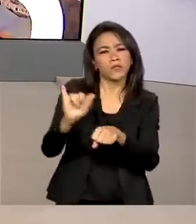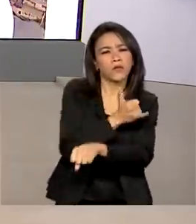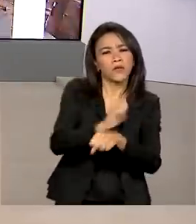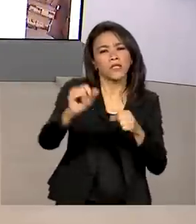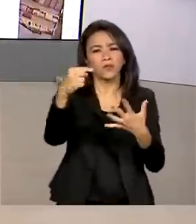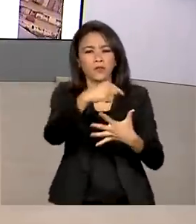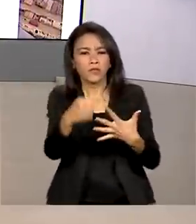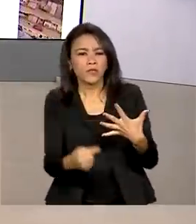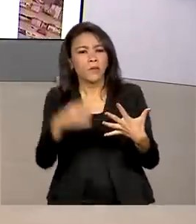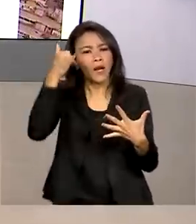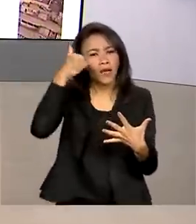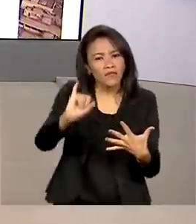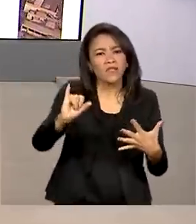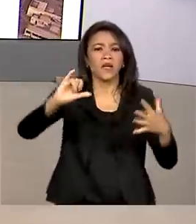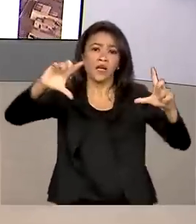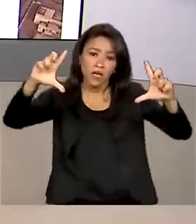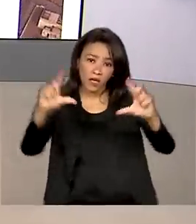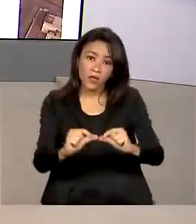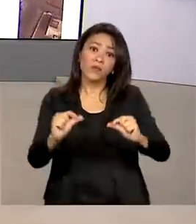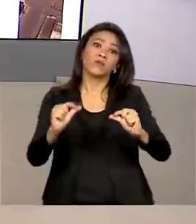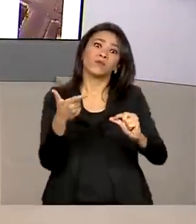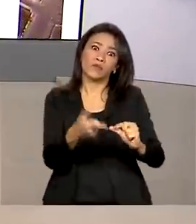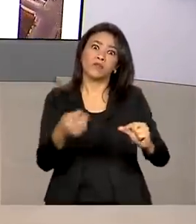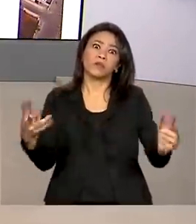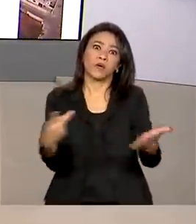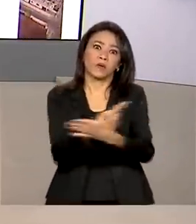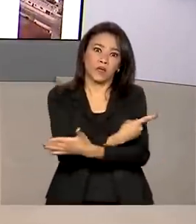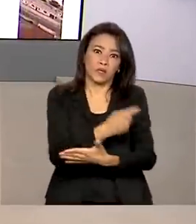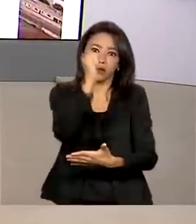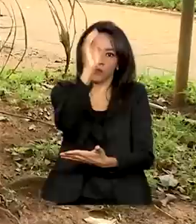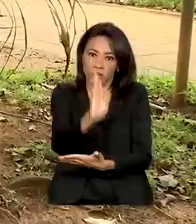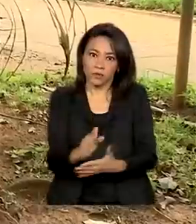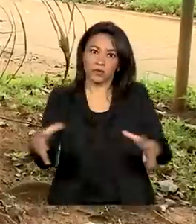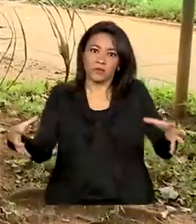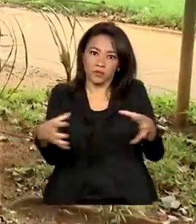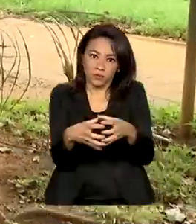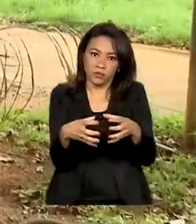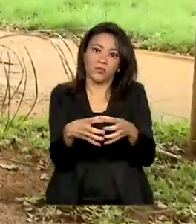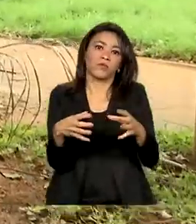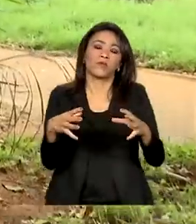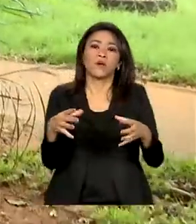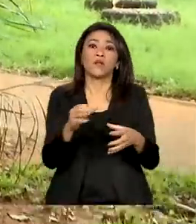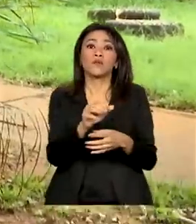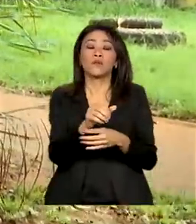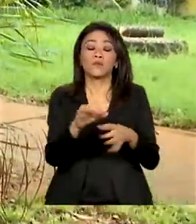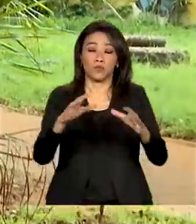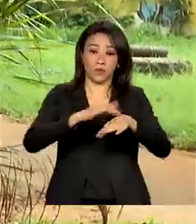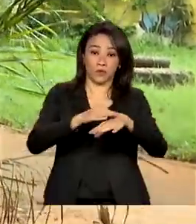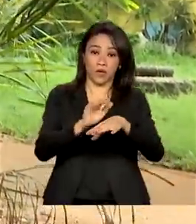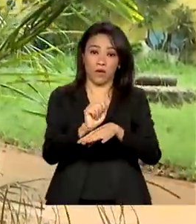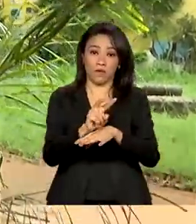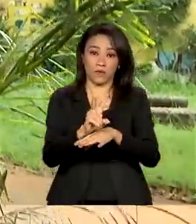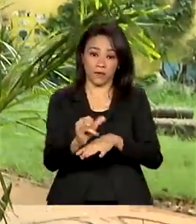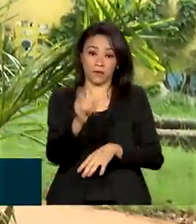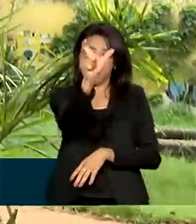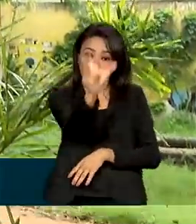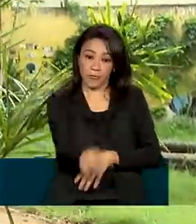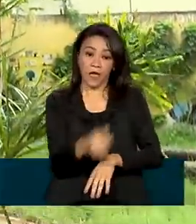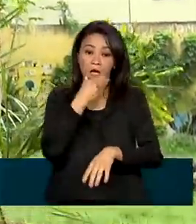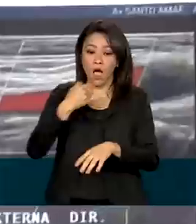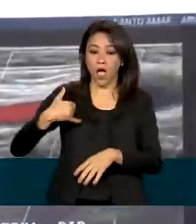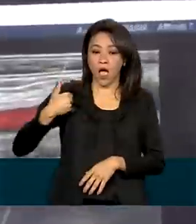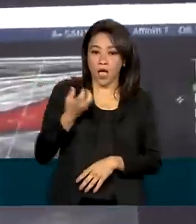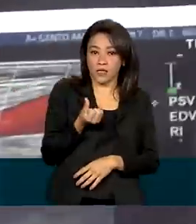fatores de risco para diminuir o número de casos no país. José Luiz tem 60 anos e é preparador